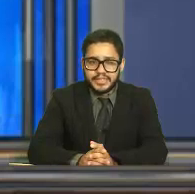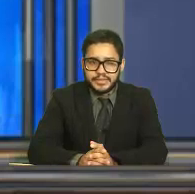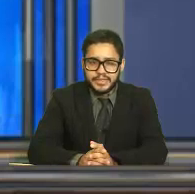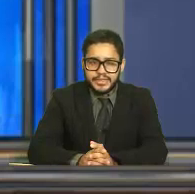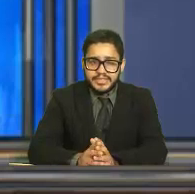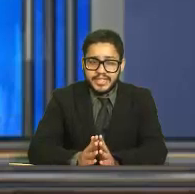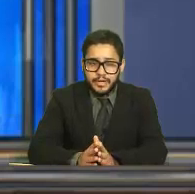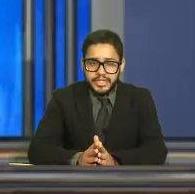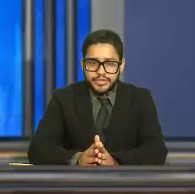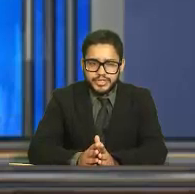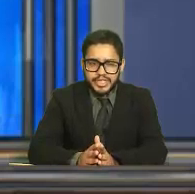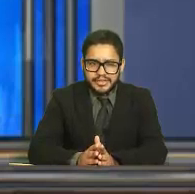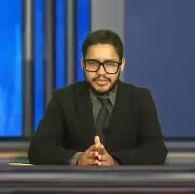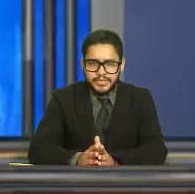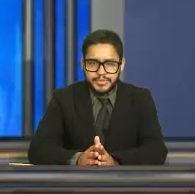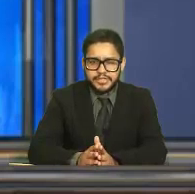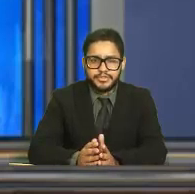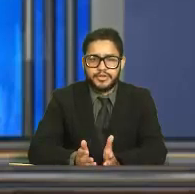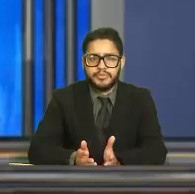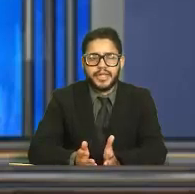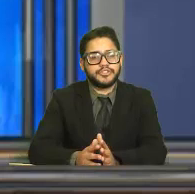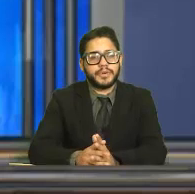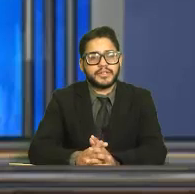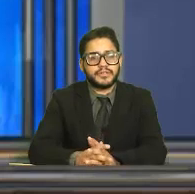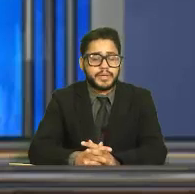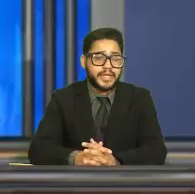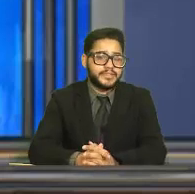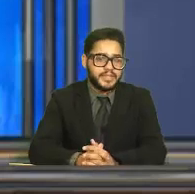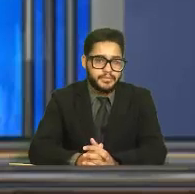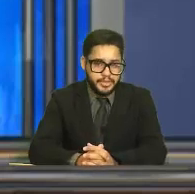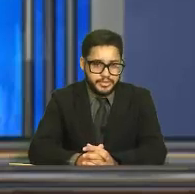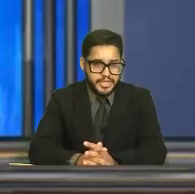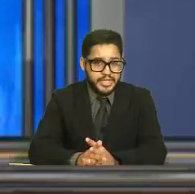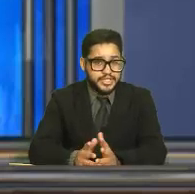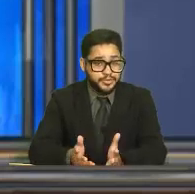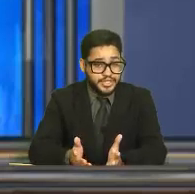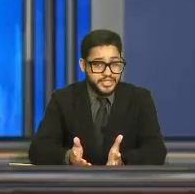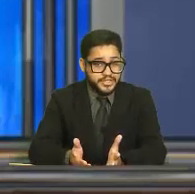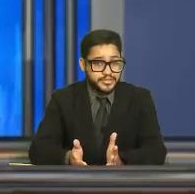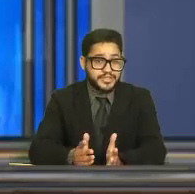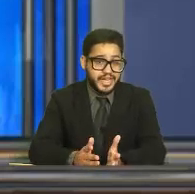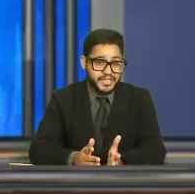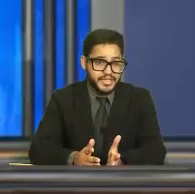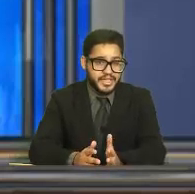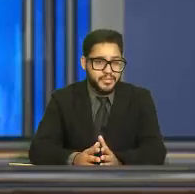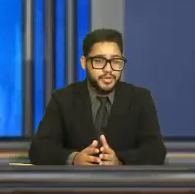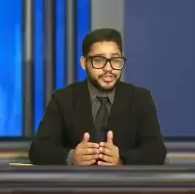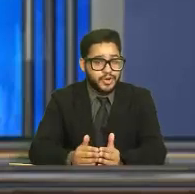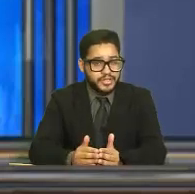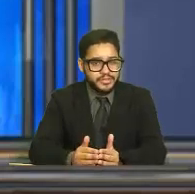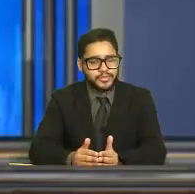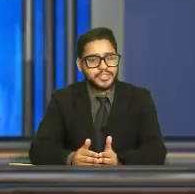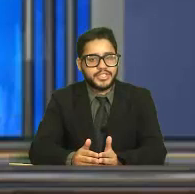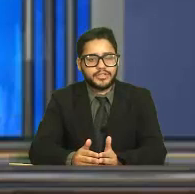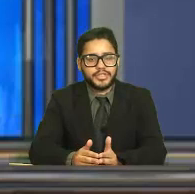afiliada Se realmente gostar Simplesmente nos recomende Aos parentes e amigos De suas redes sociais Pois